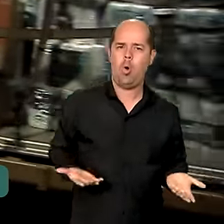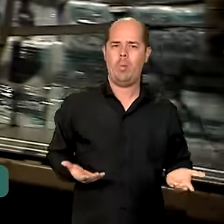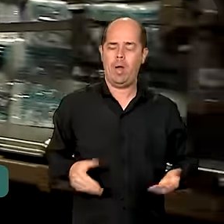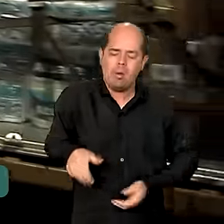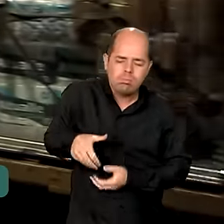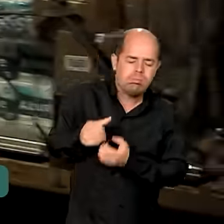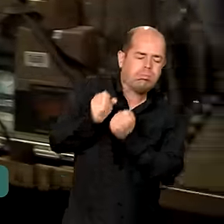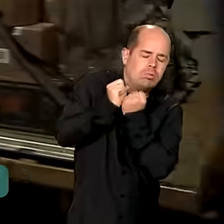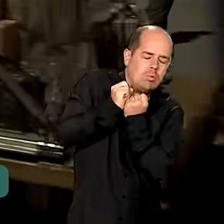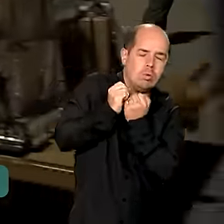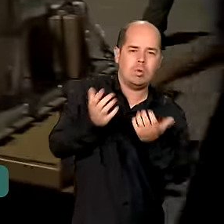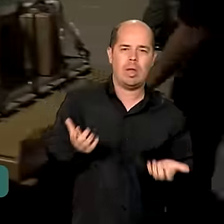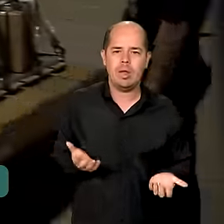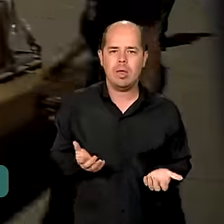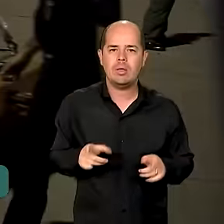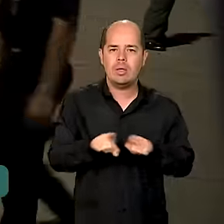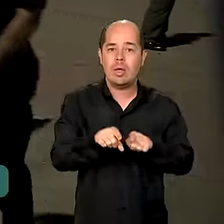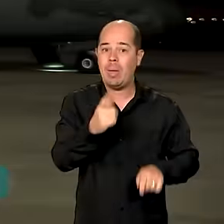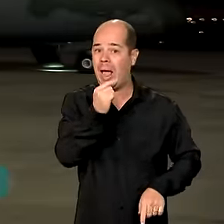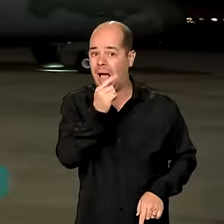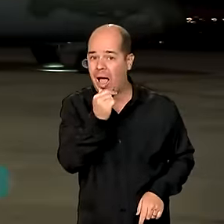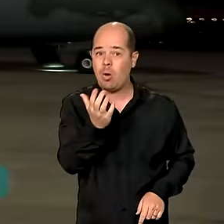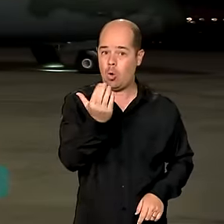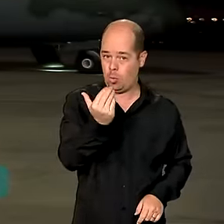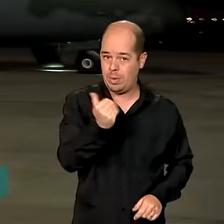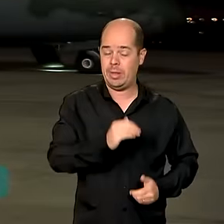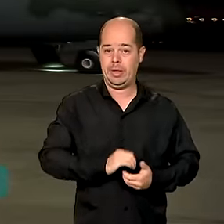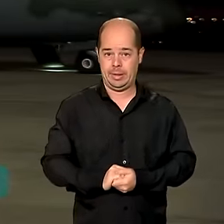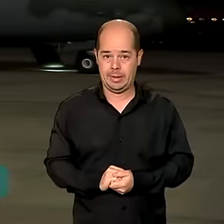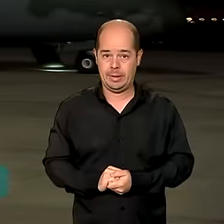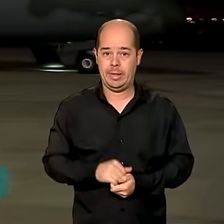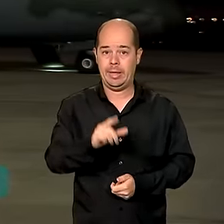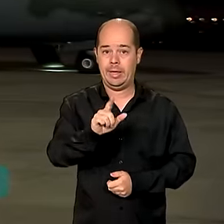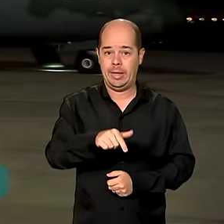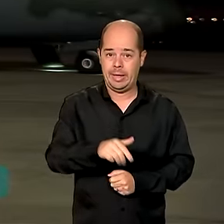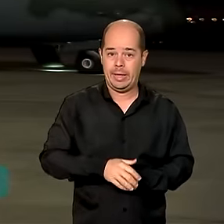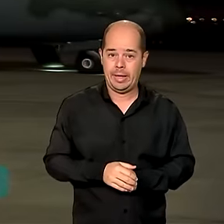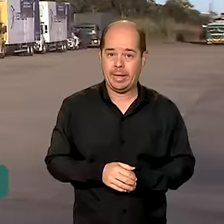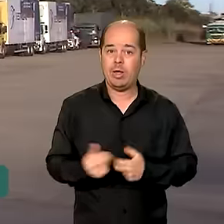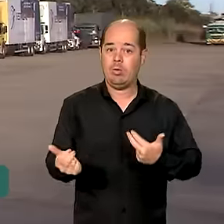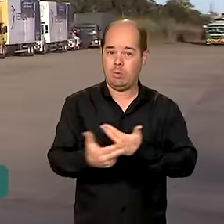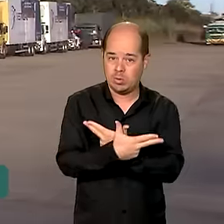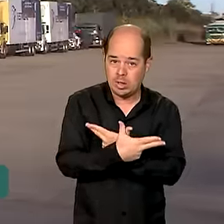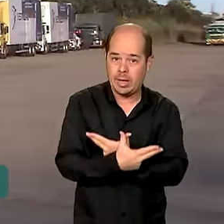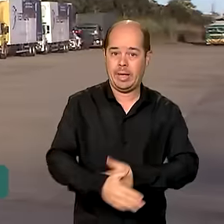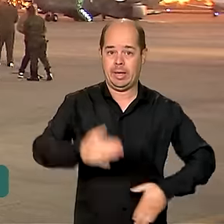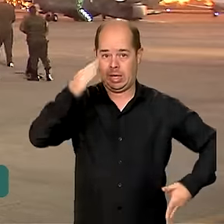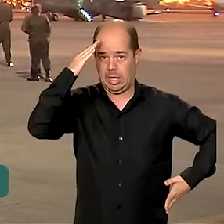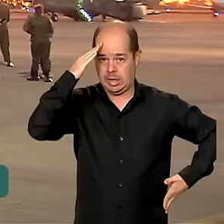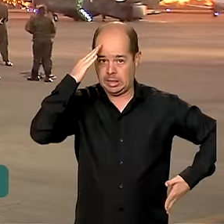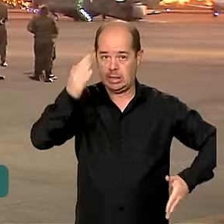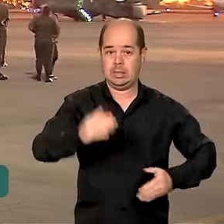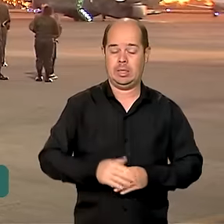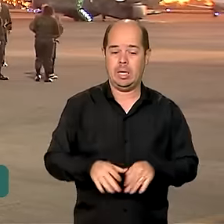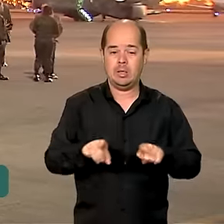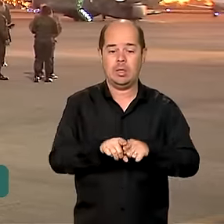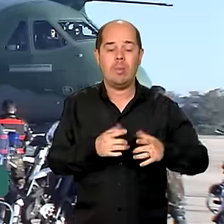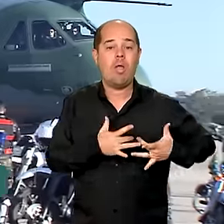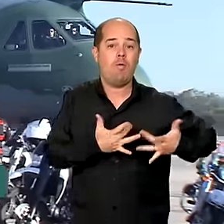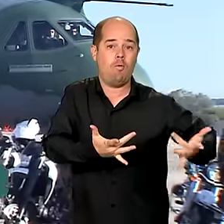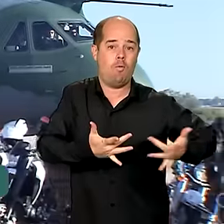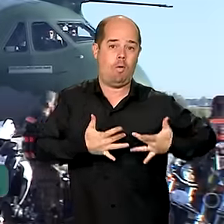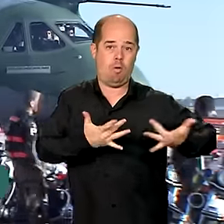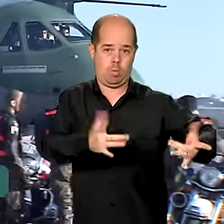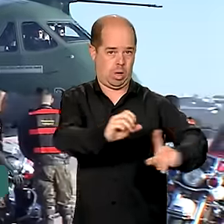alimentos. A ação é um trabalho integrado entre Força Aérea Brasileira, Exército e voluntários da sociedade civil